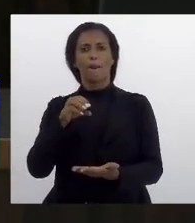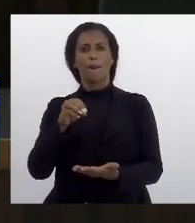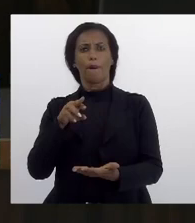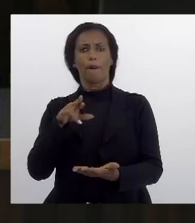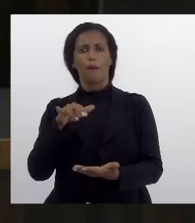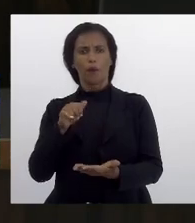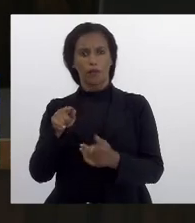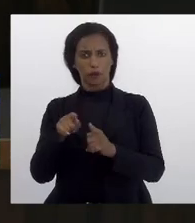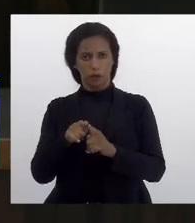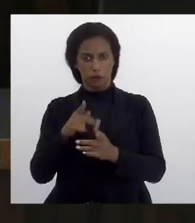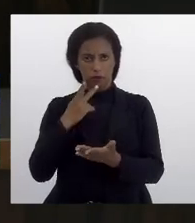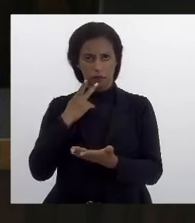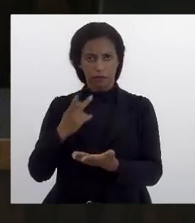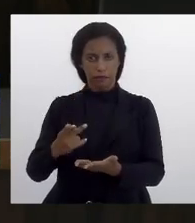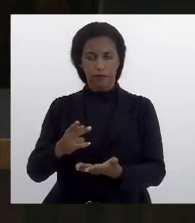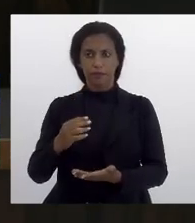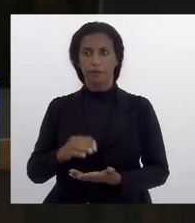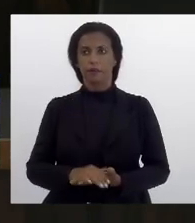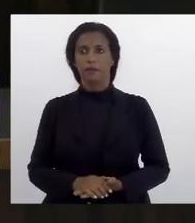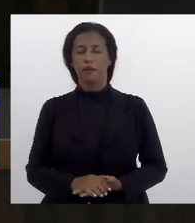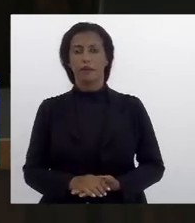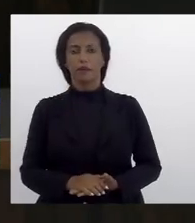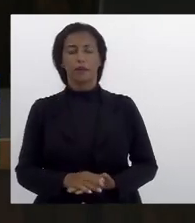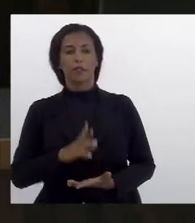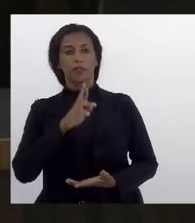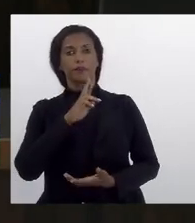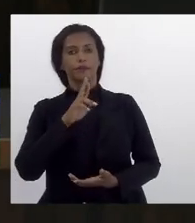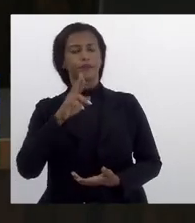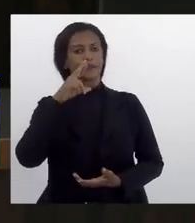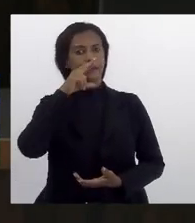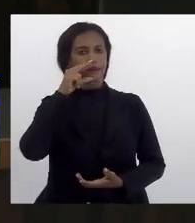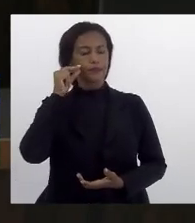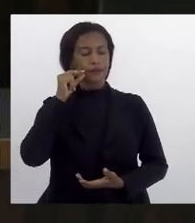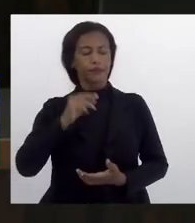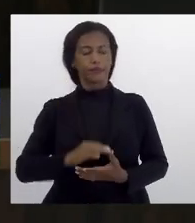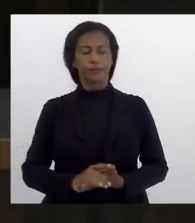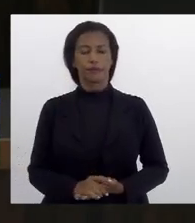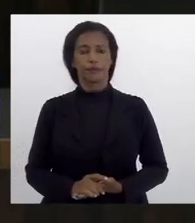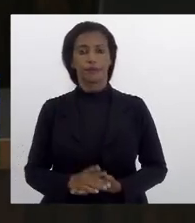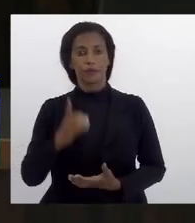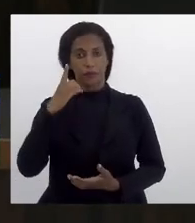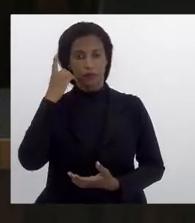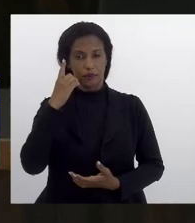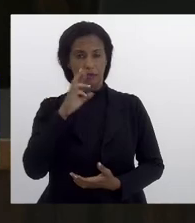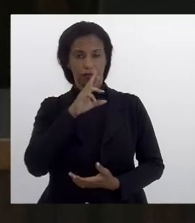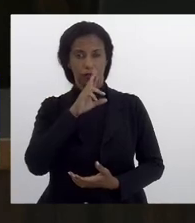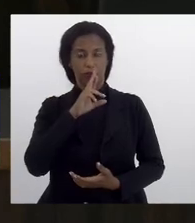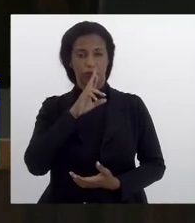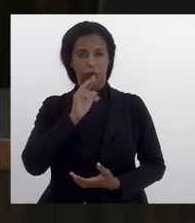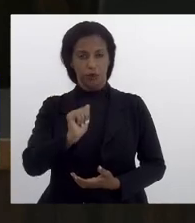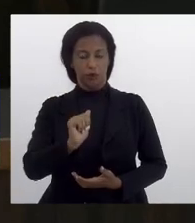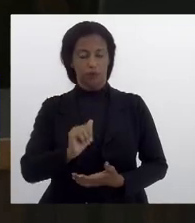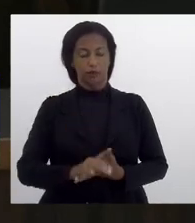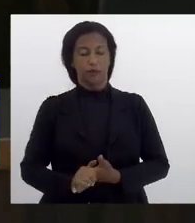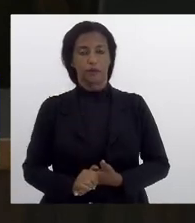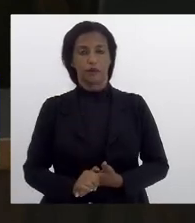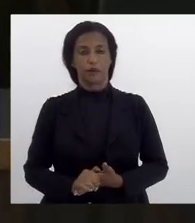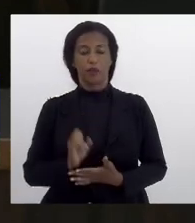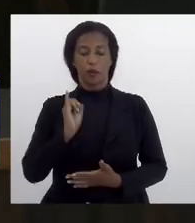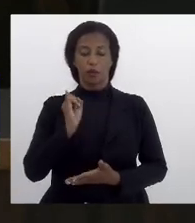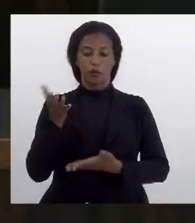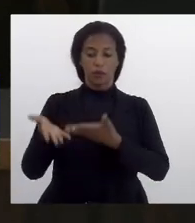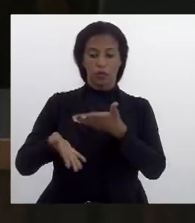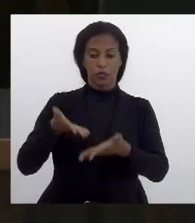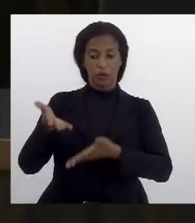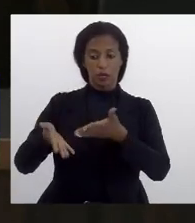também quer falar respondendo ao deputado Rodrigo Amorim deputado Rodrigo Amorim por se tratar de uma